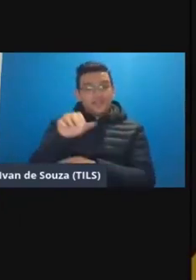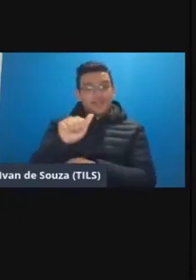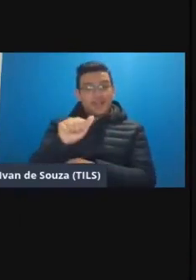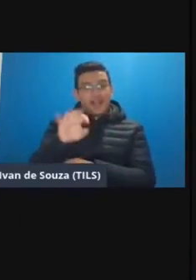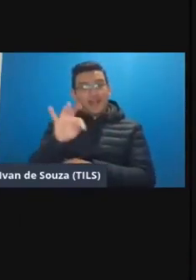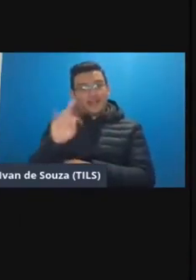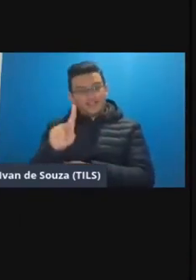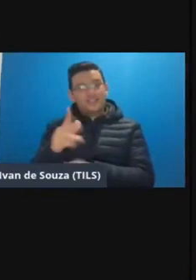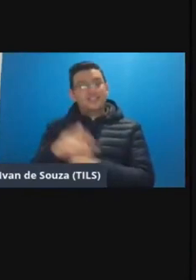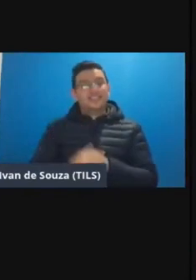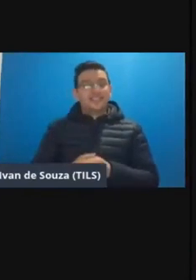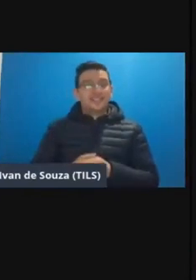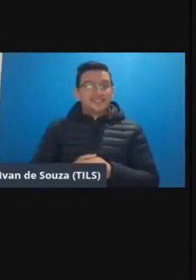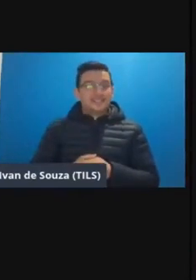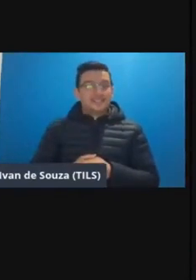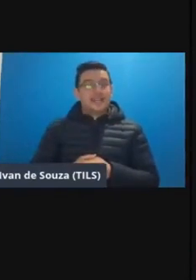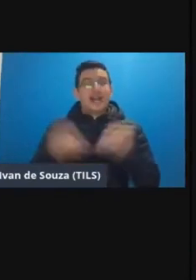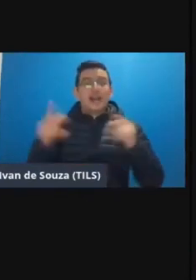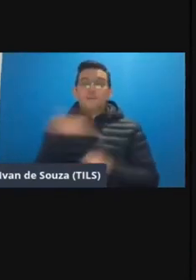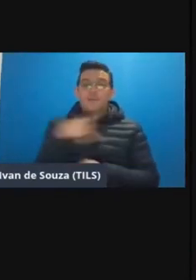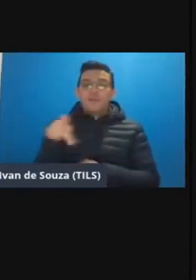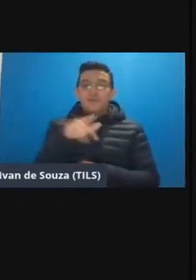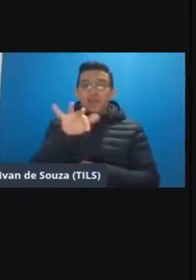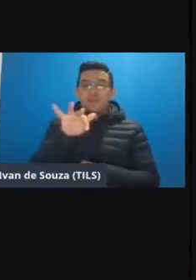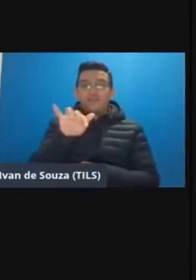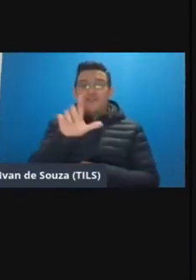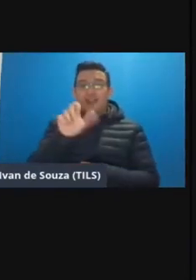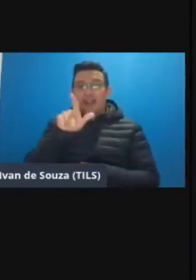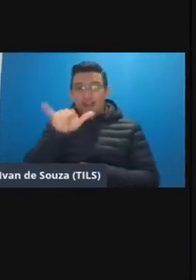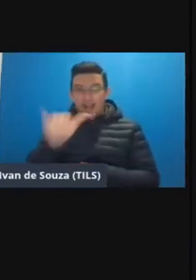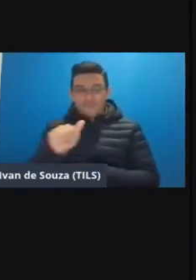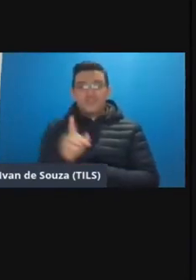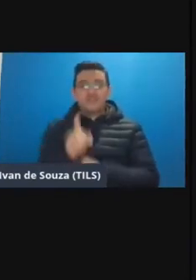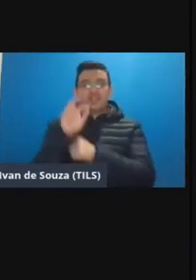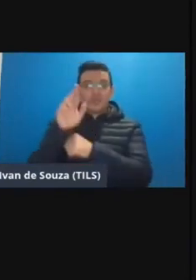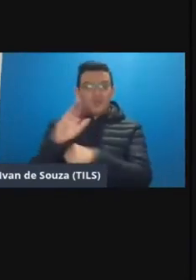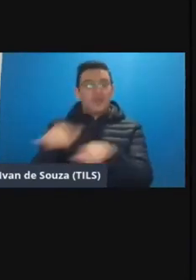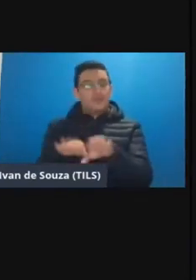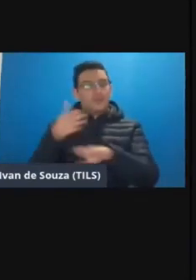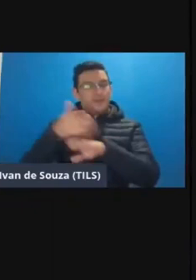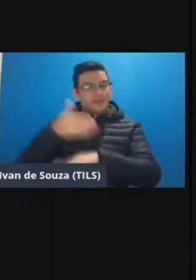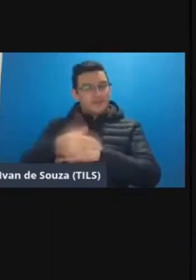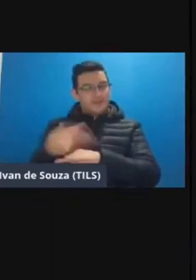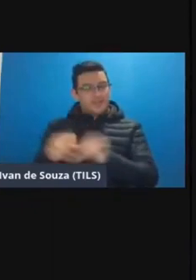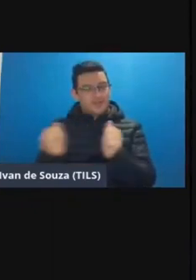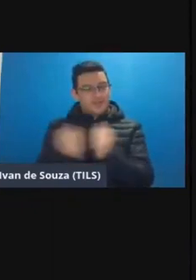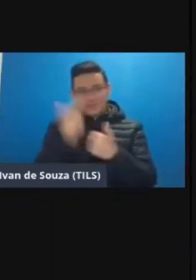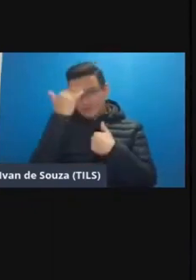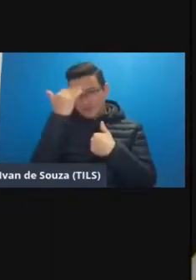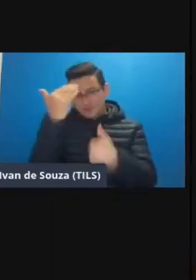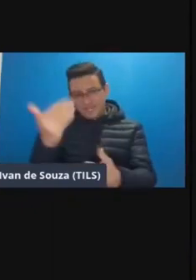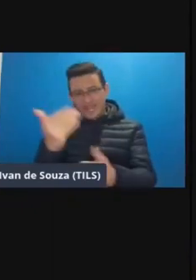a professora flávia despalhoque diretora do sept também participando aqui conosco obrigada